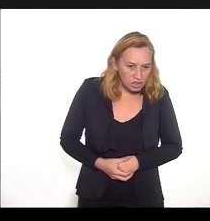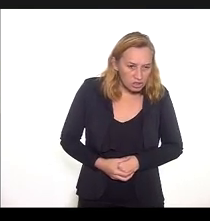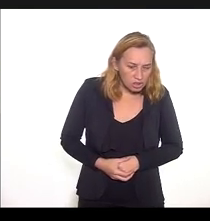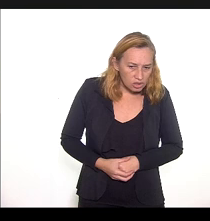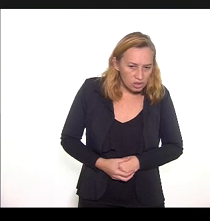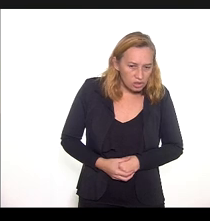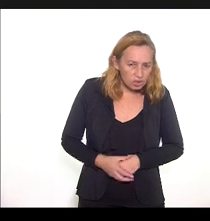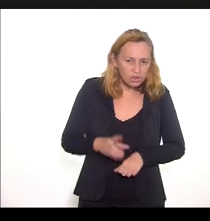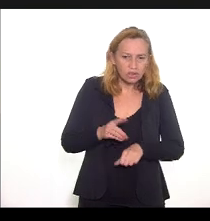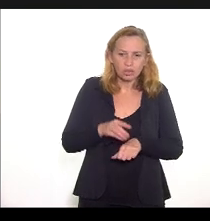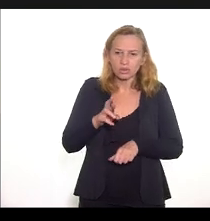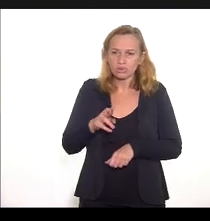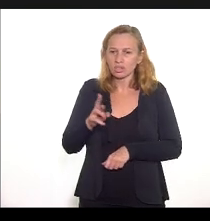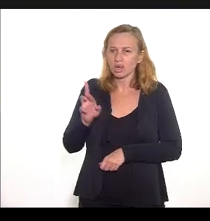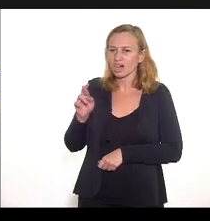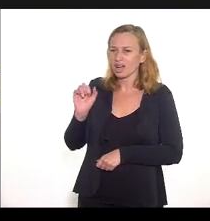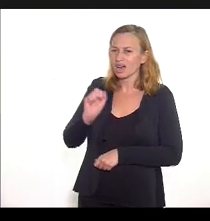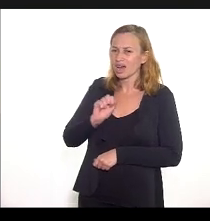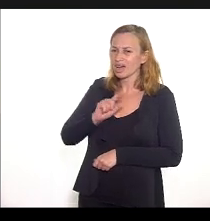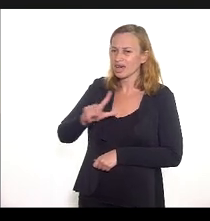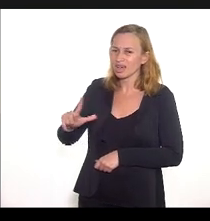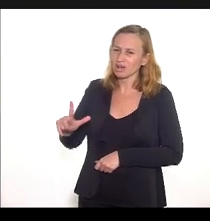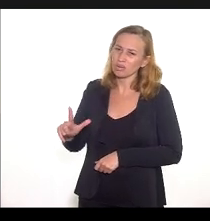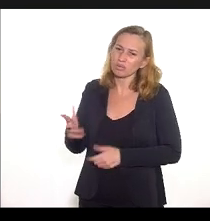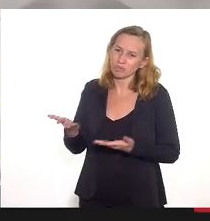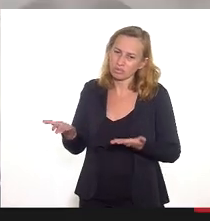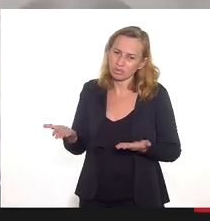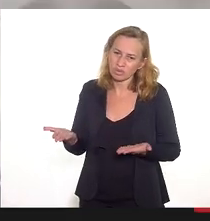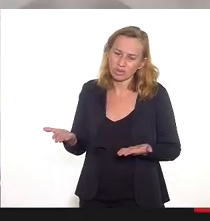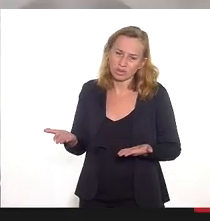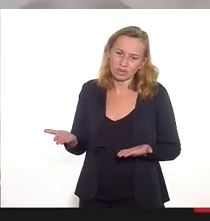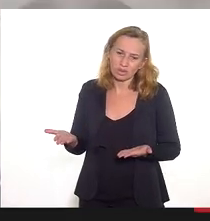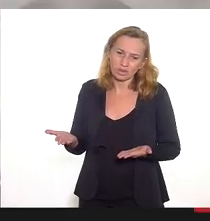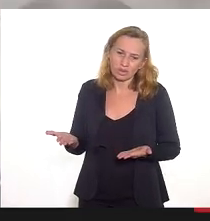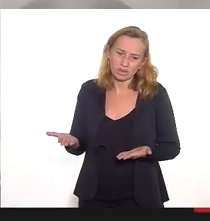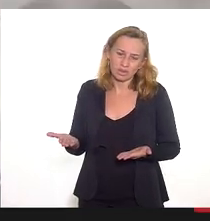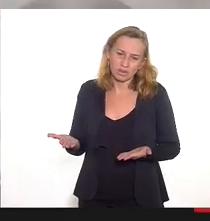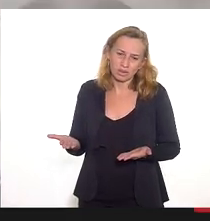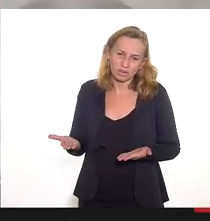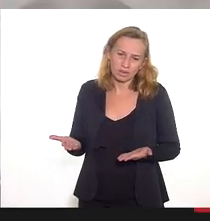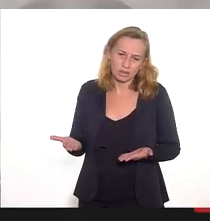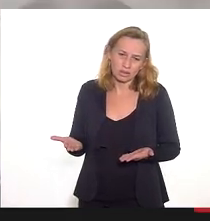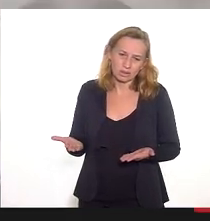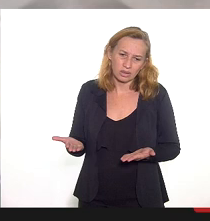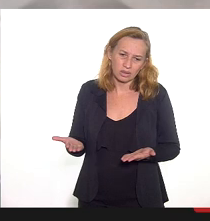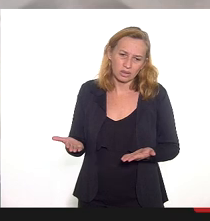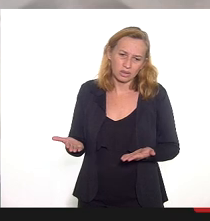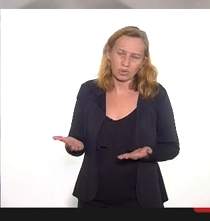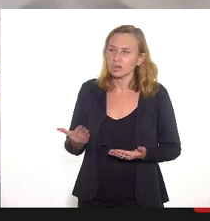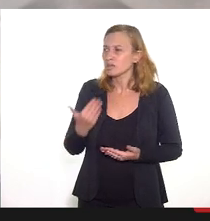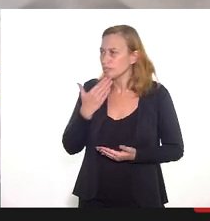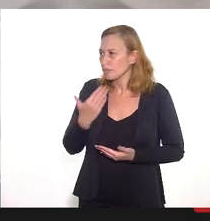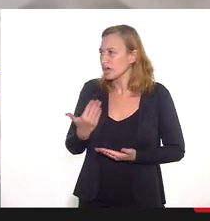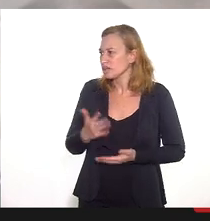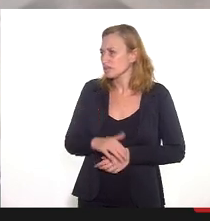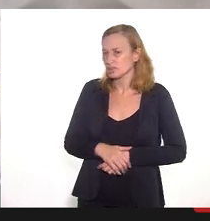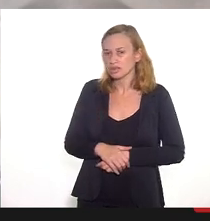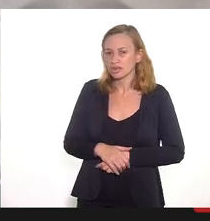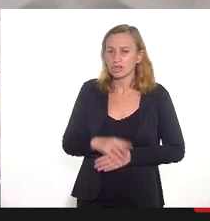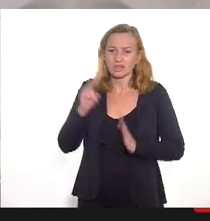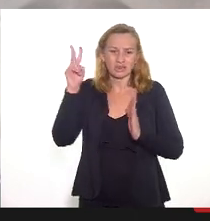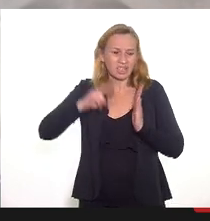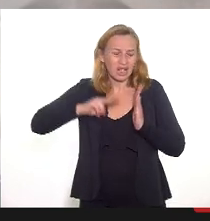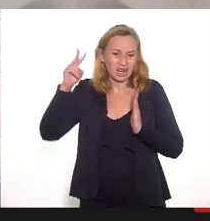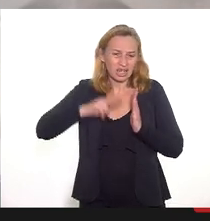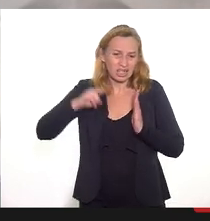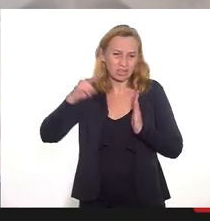Doutora Raquel, por favor, o que a senhora está lendo